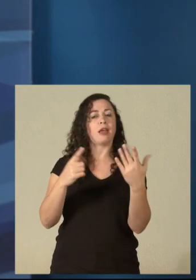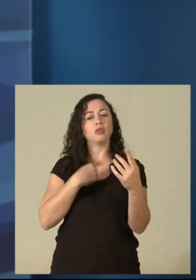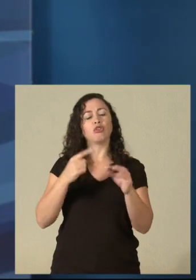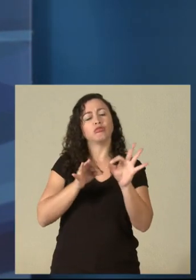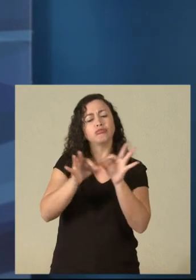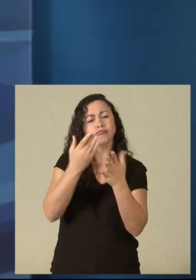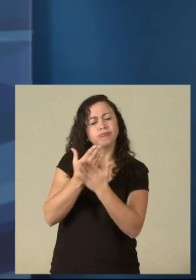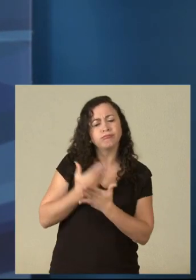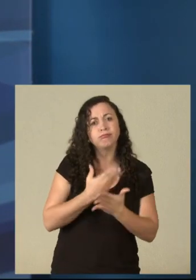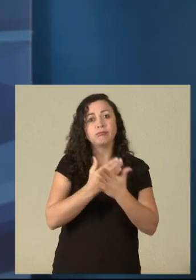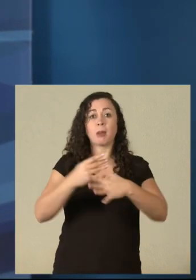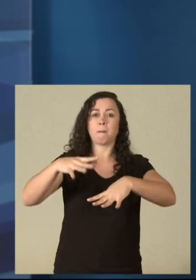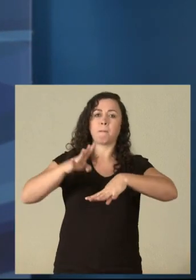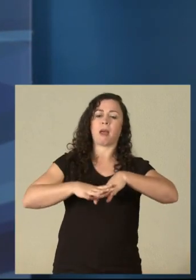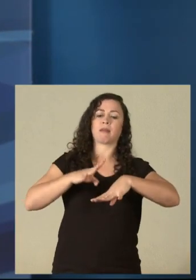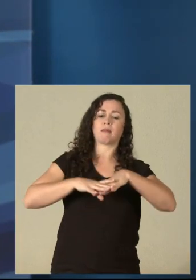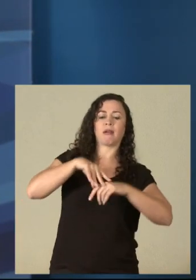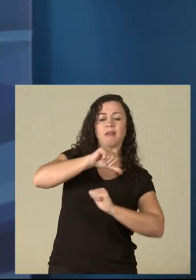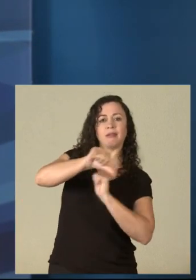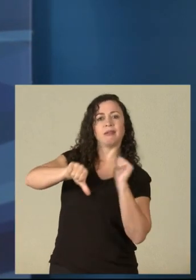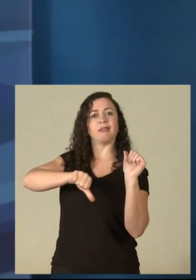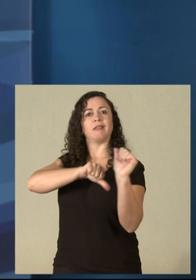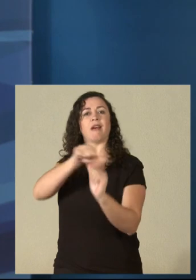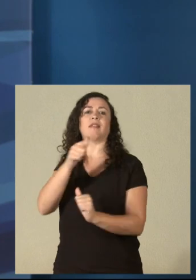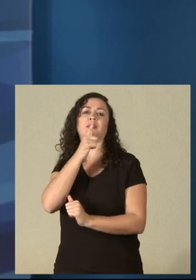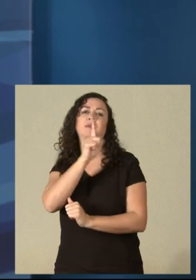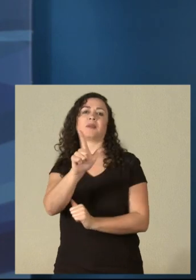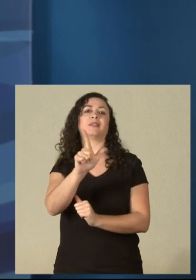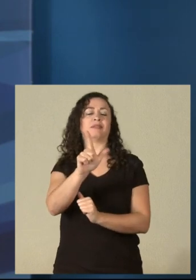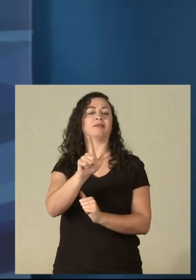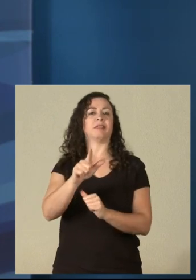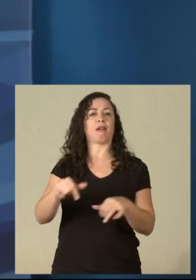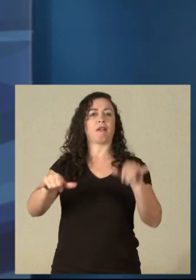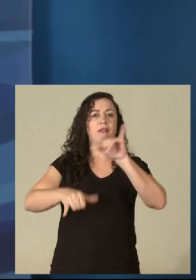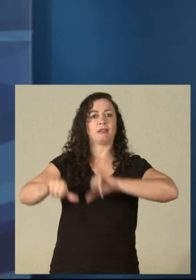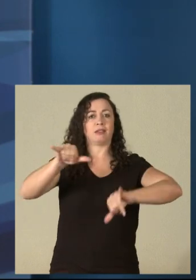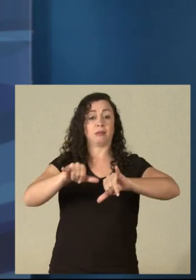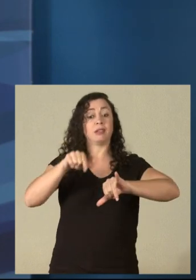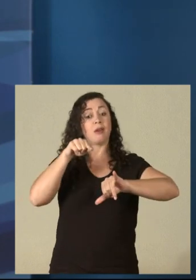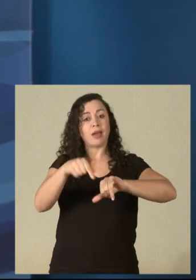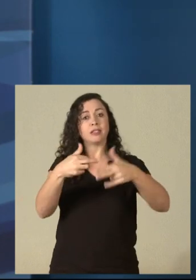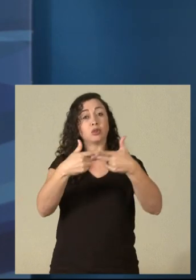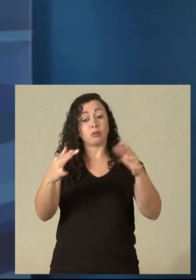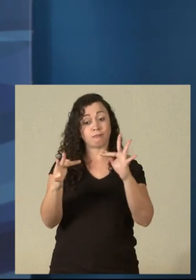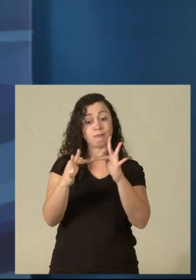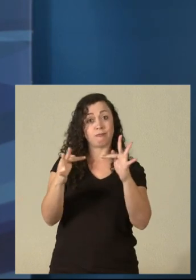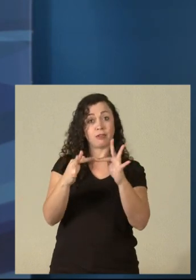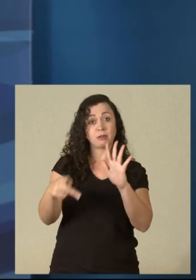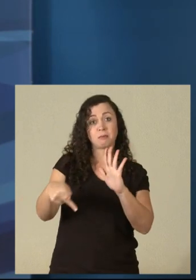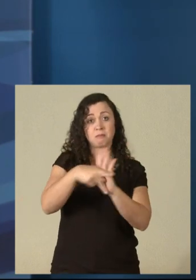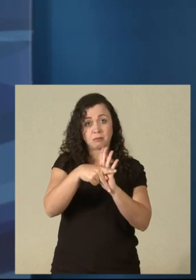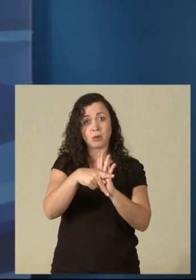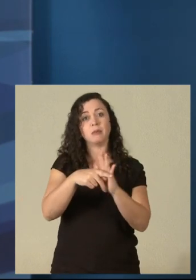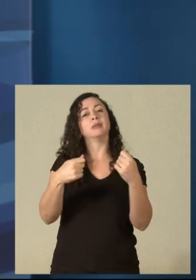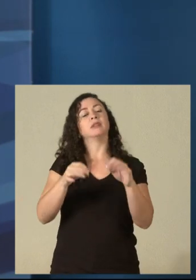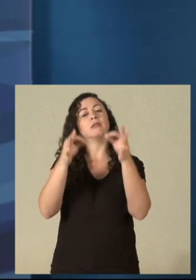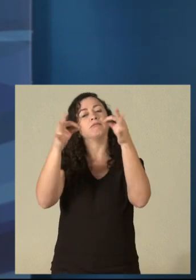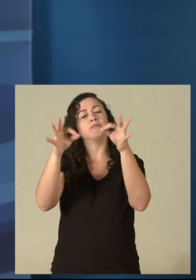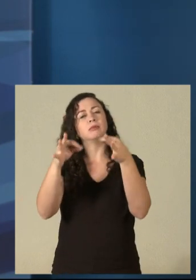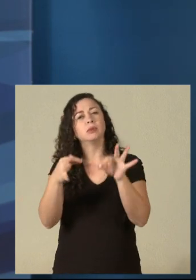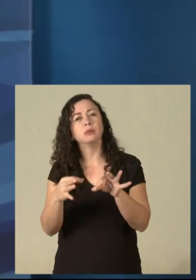modelamos matematicamente. E esses fenômenos físicos, eles precisam ser